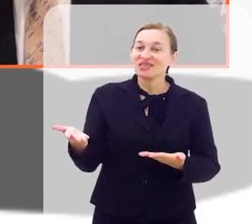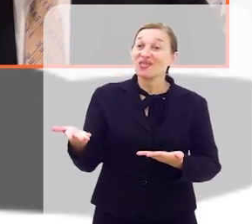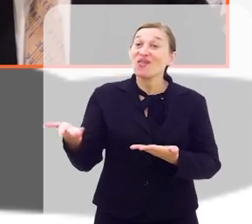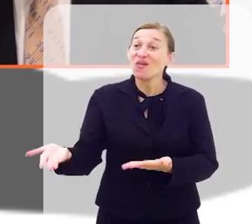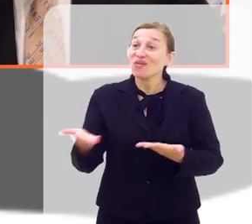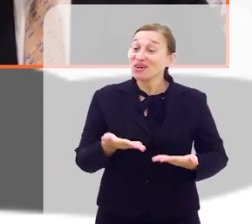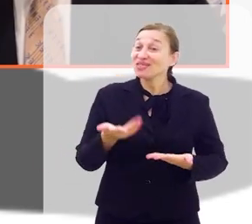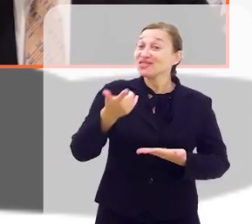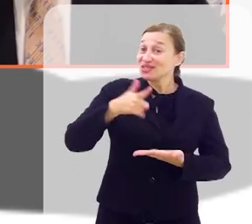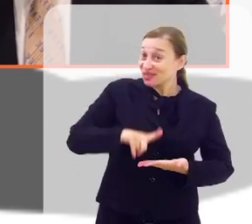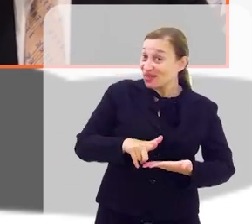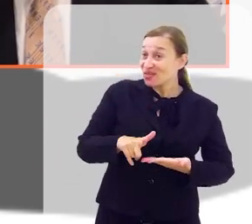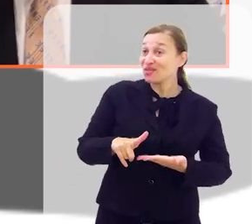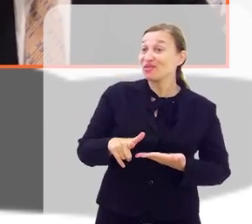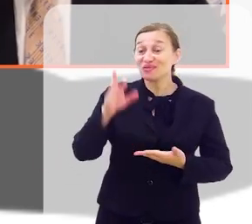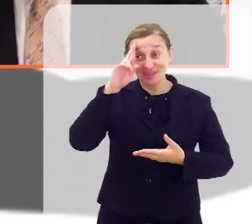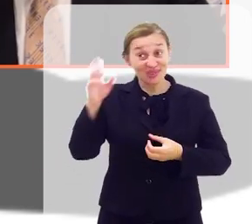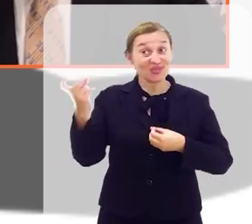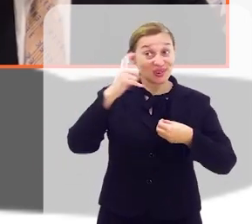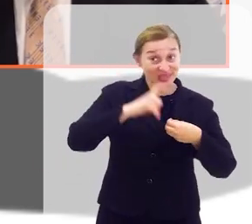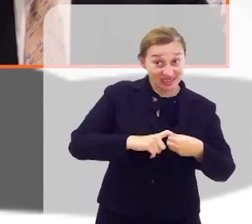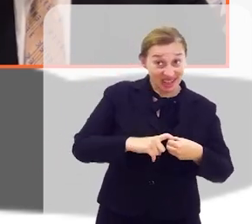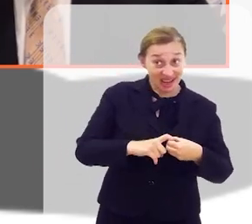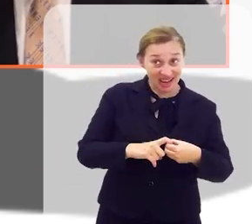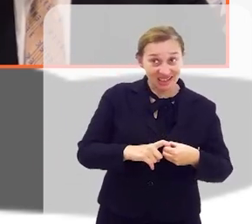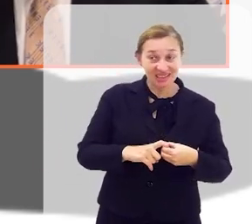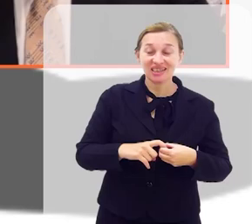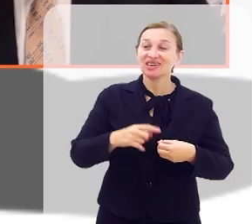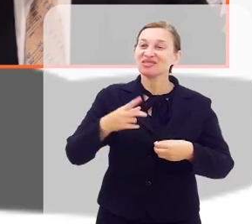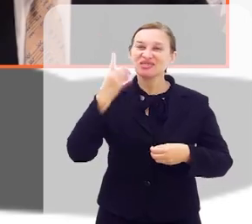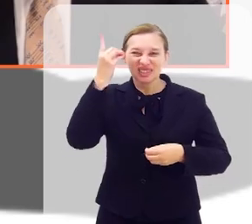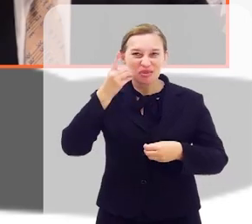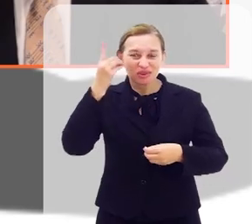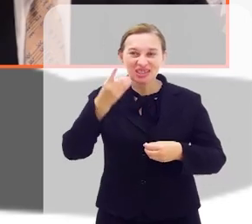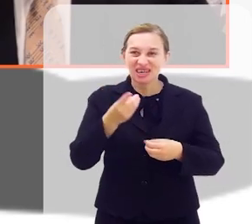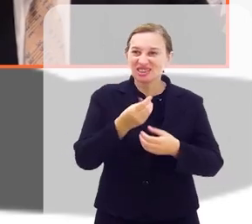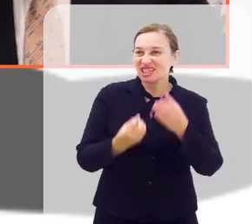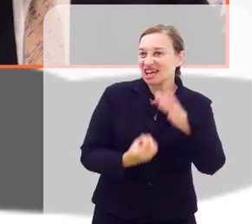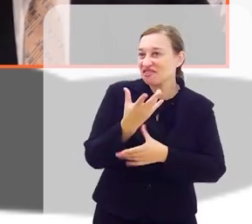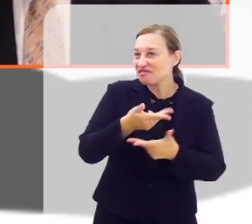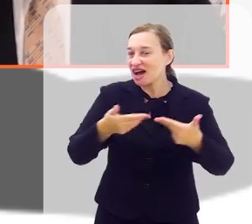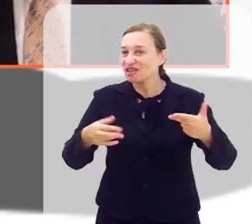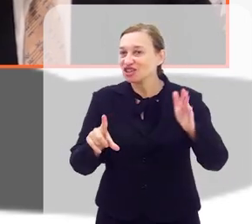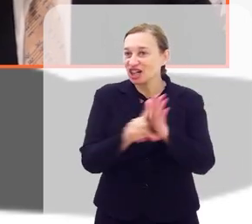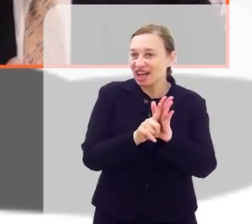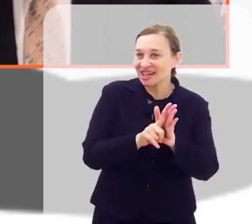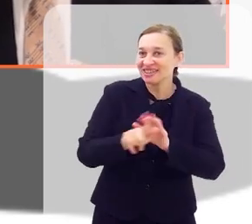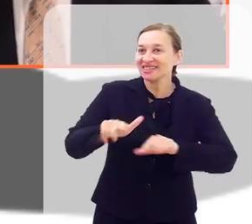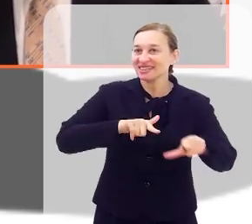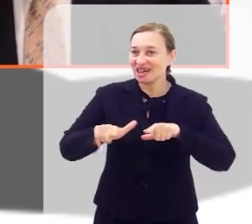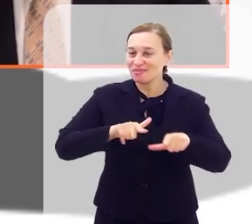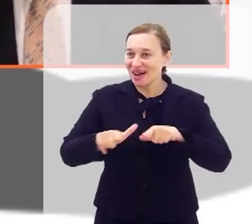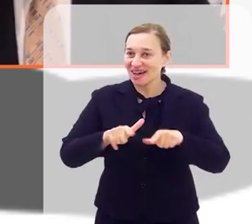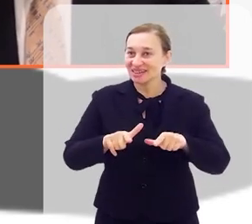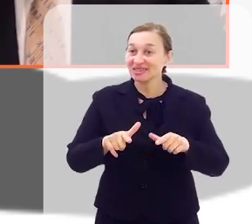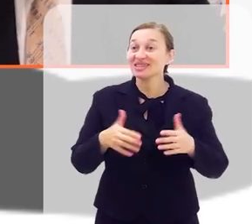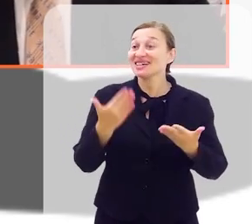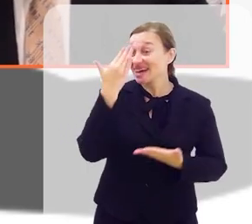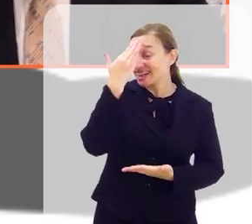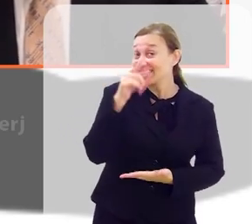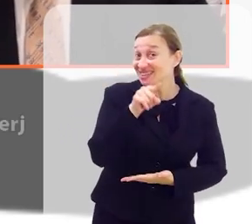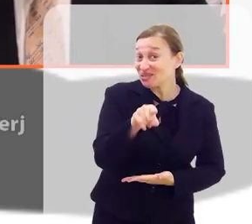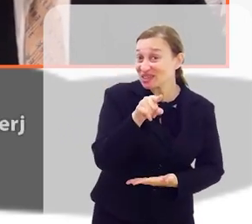ainda o convite para que o senhor volte sempre, deputado tão atuante, tão cheio de leis, tão cheio de trabalho, tão cheio de atendimentos. E